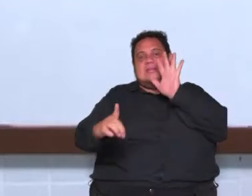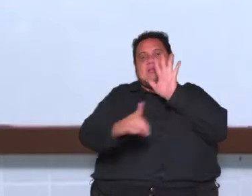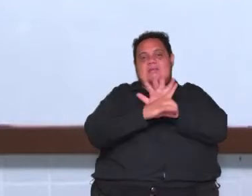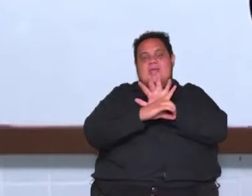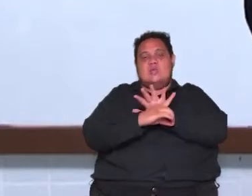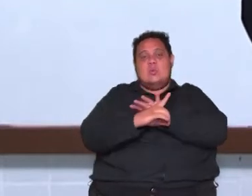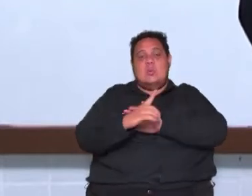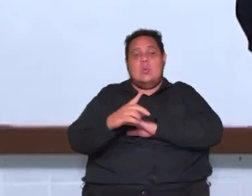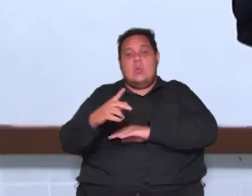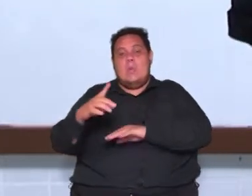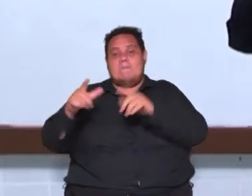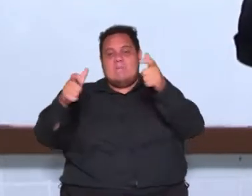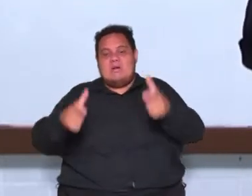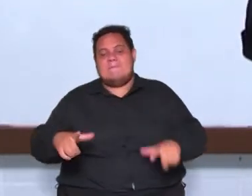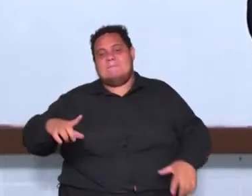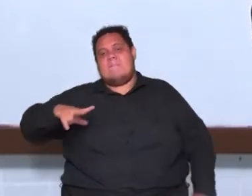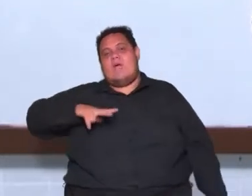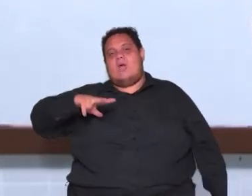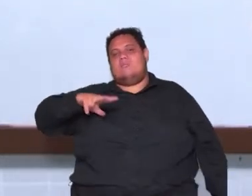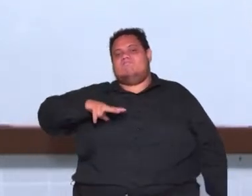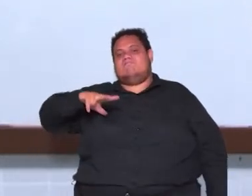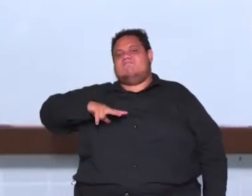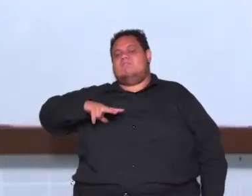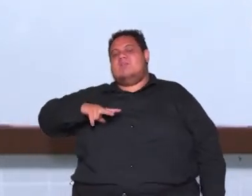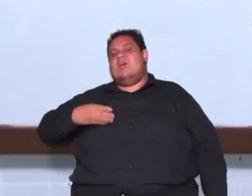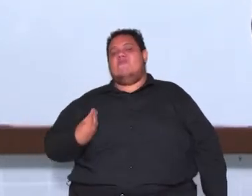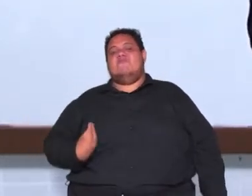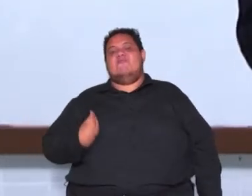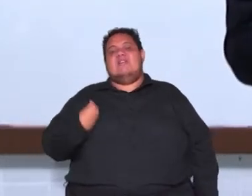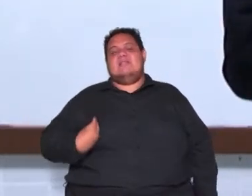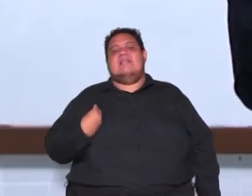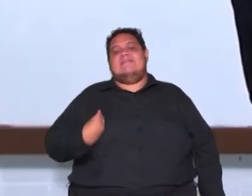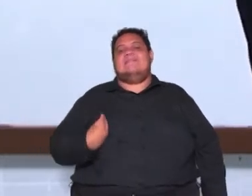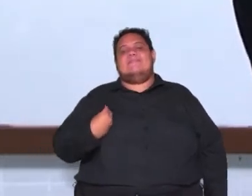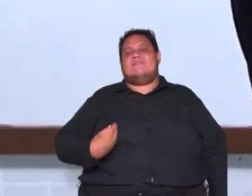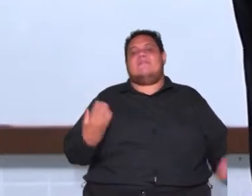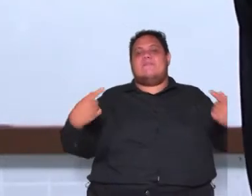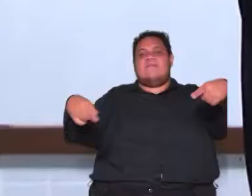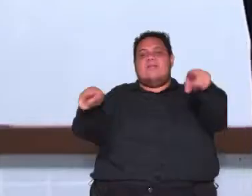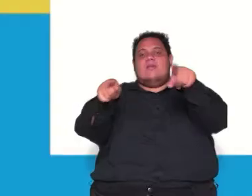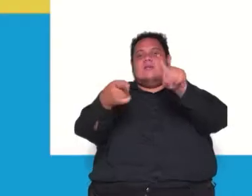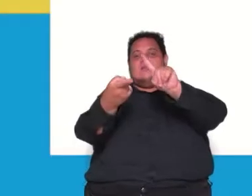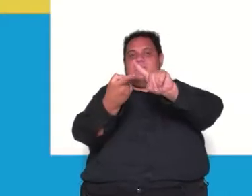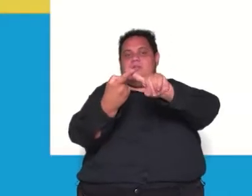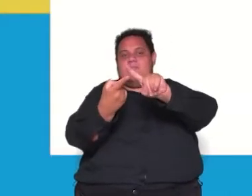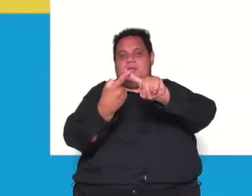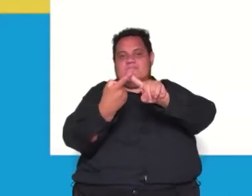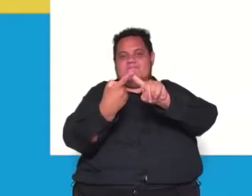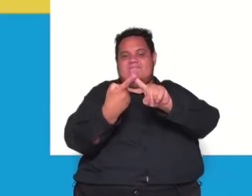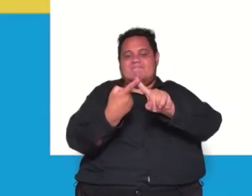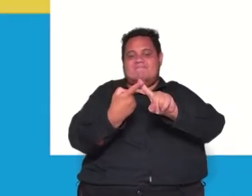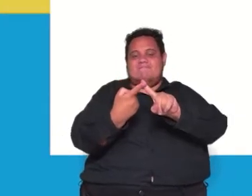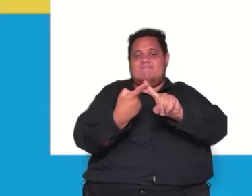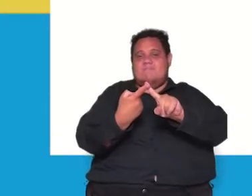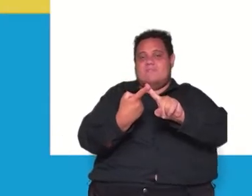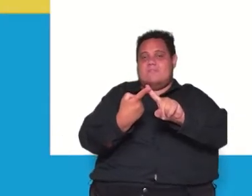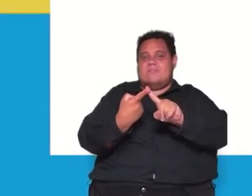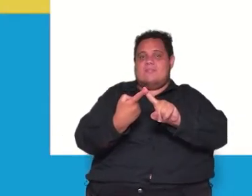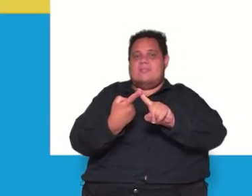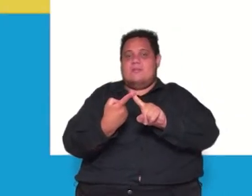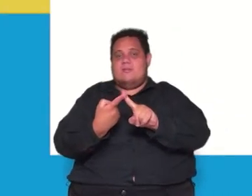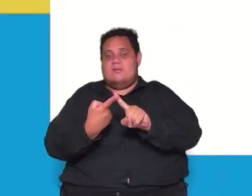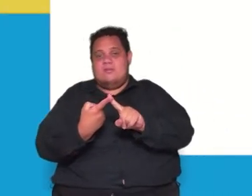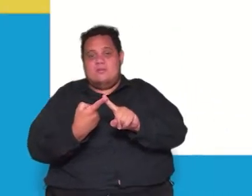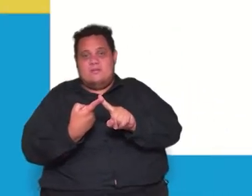privada a vida e a e a é é é é é a vida